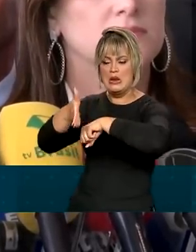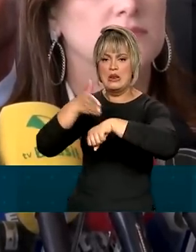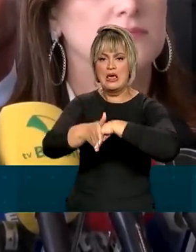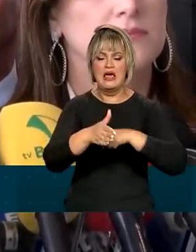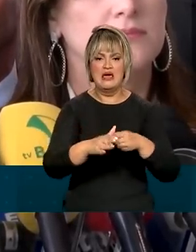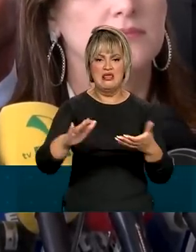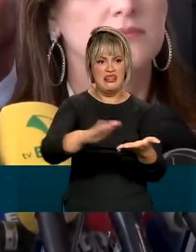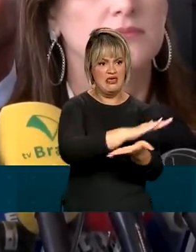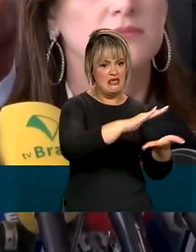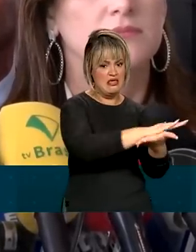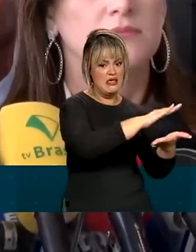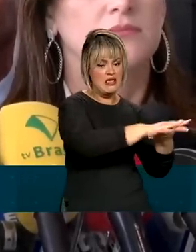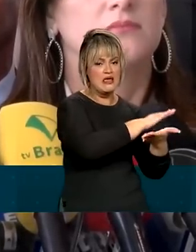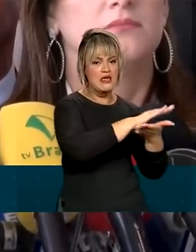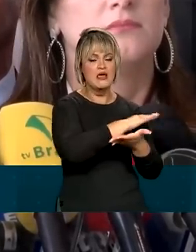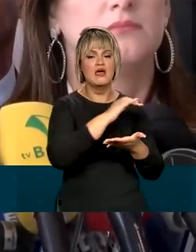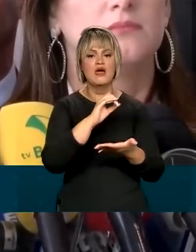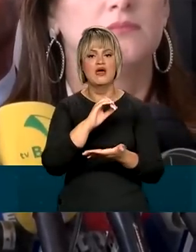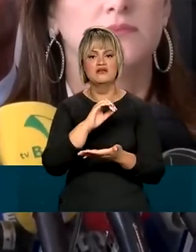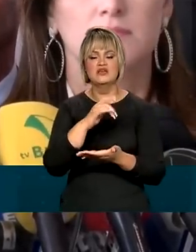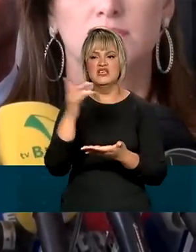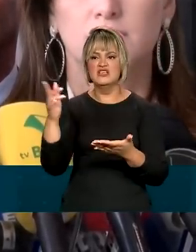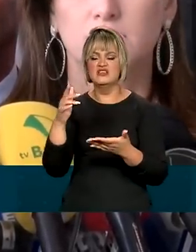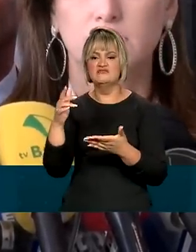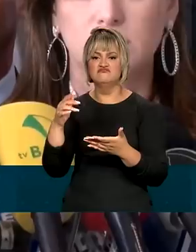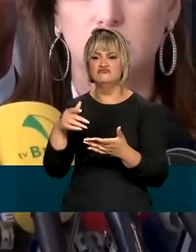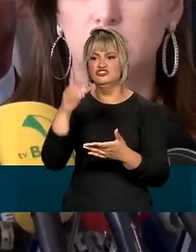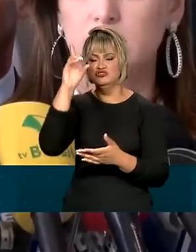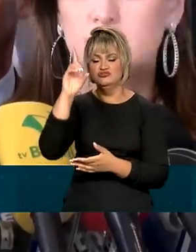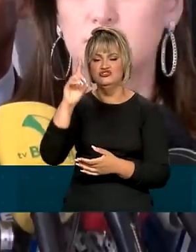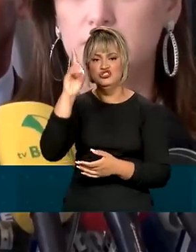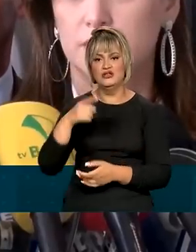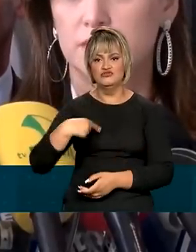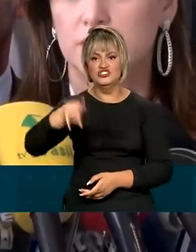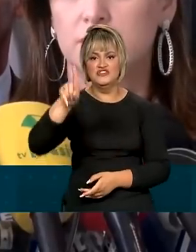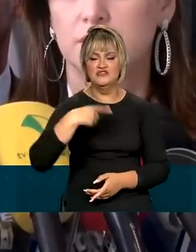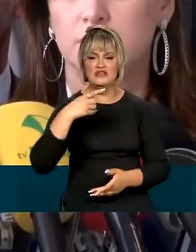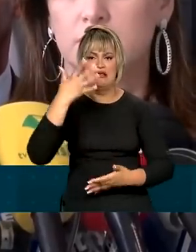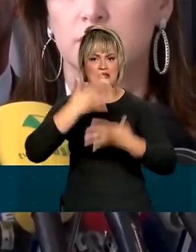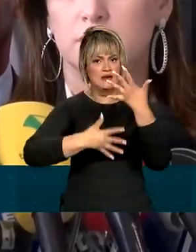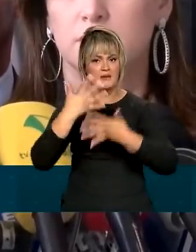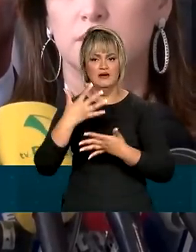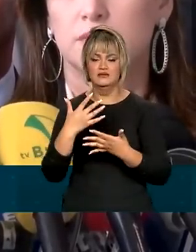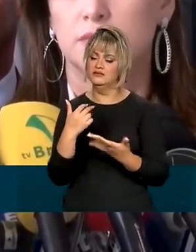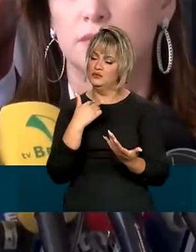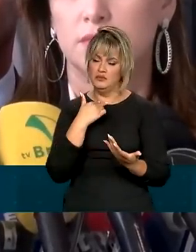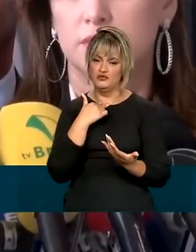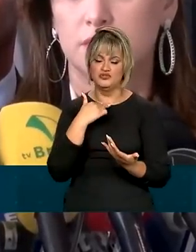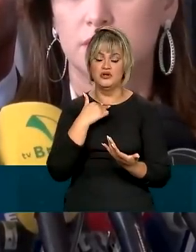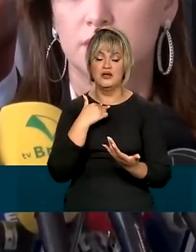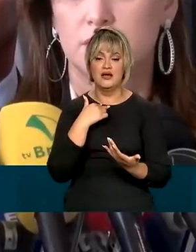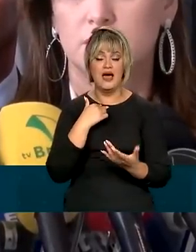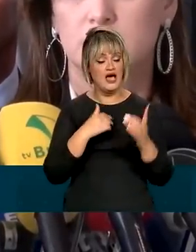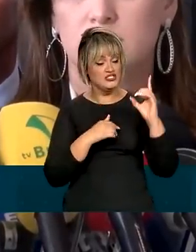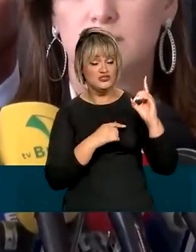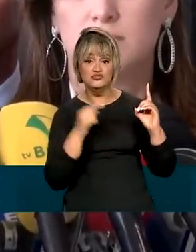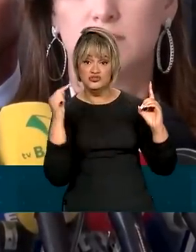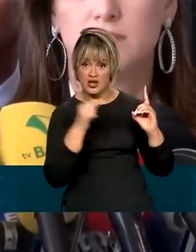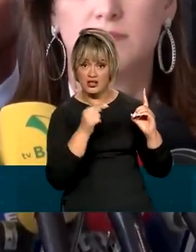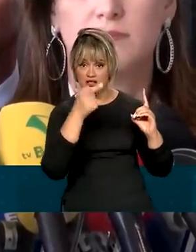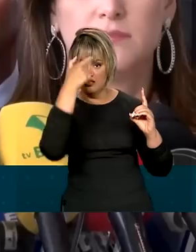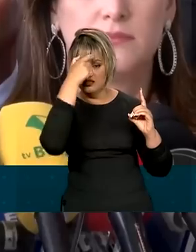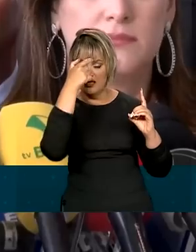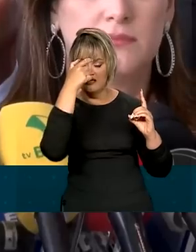destruição de patrimônio e cerceamento do direito de ir e vir. A direita surgiu de verdade